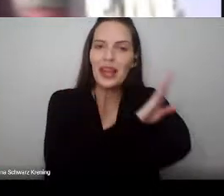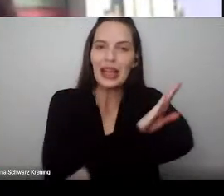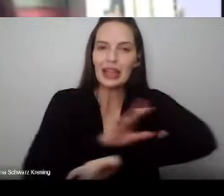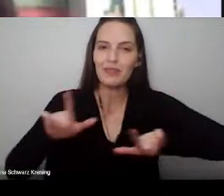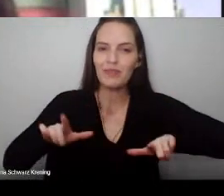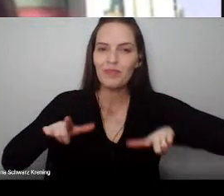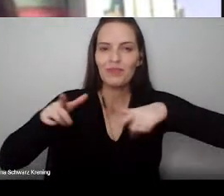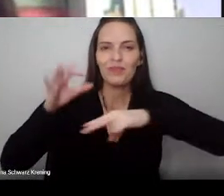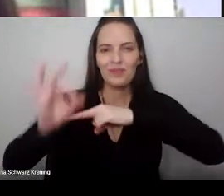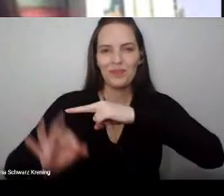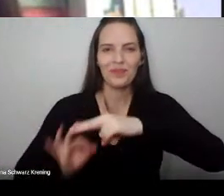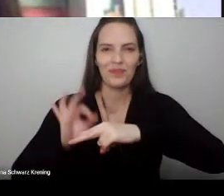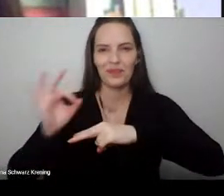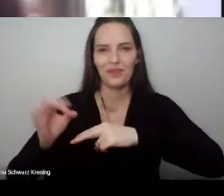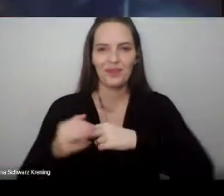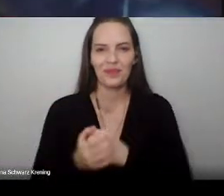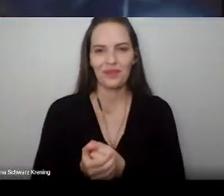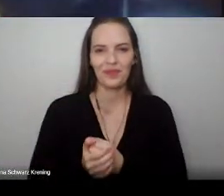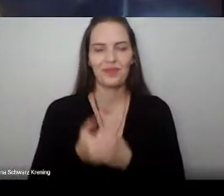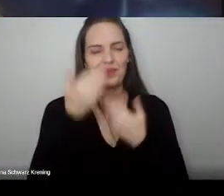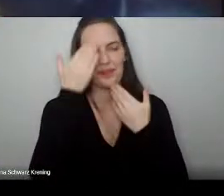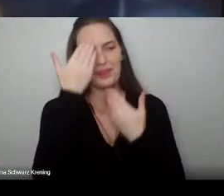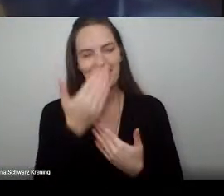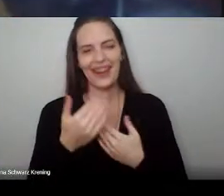em Física Médica. Obrigada.